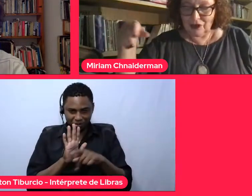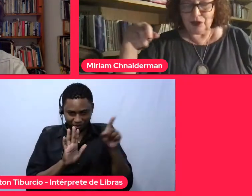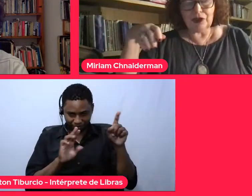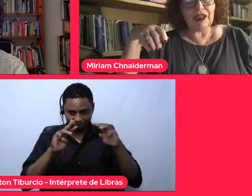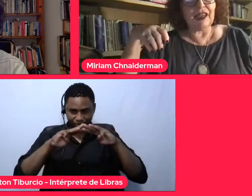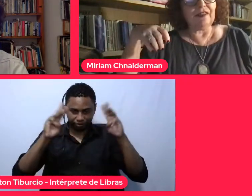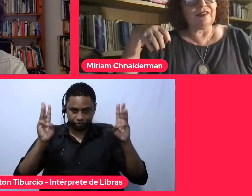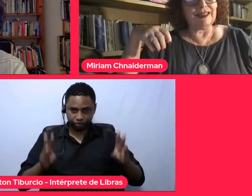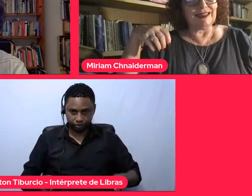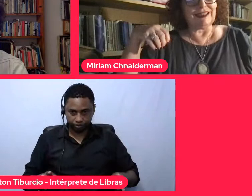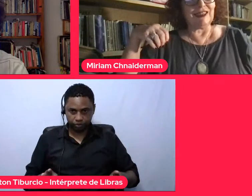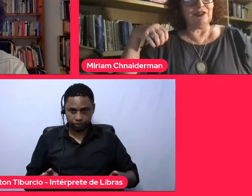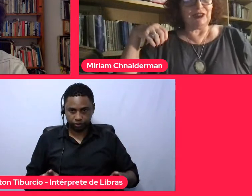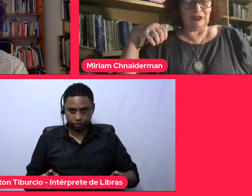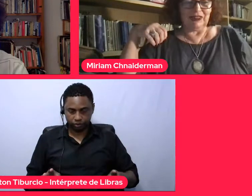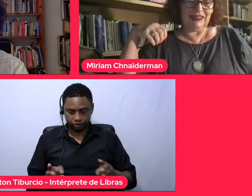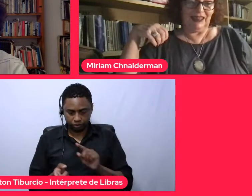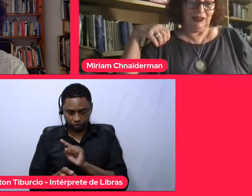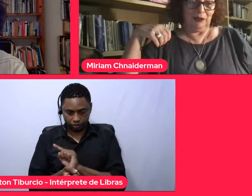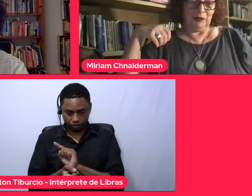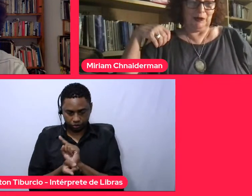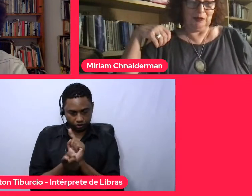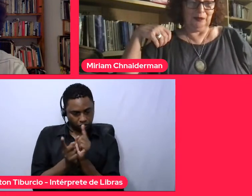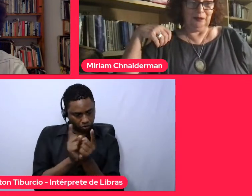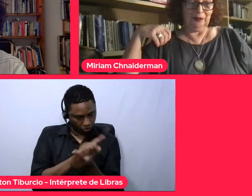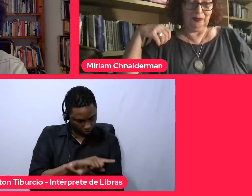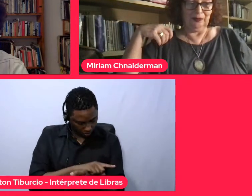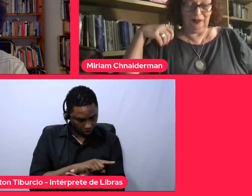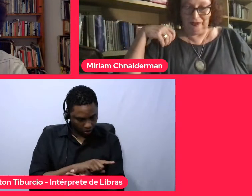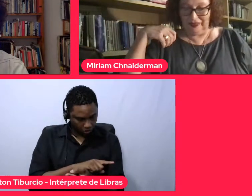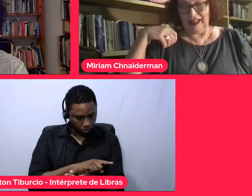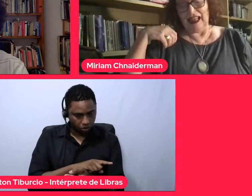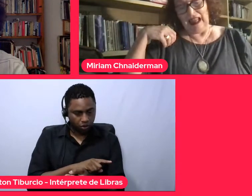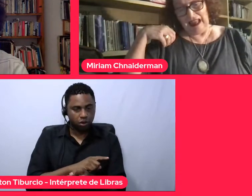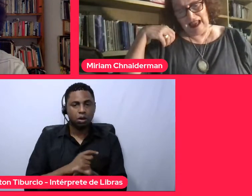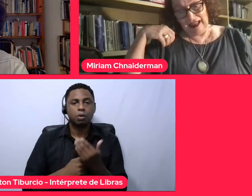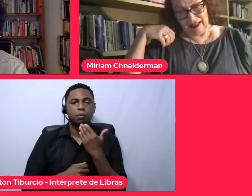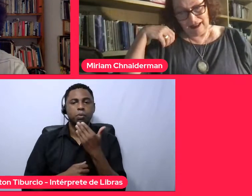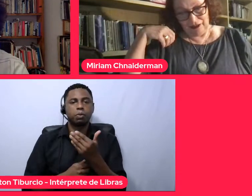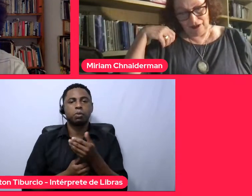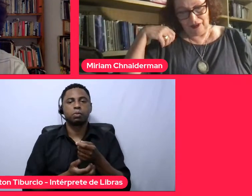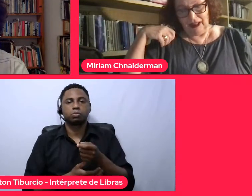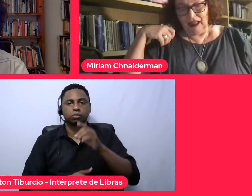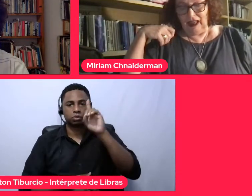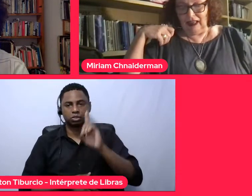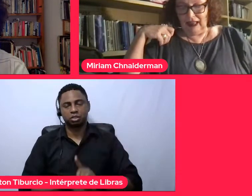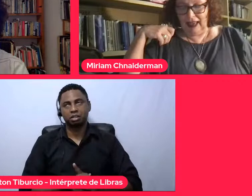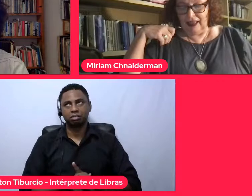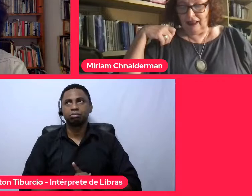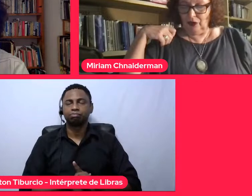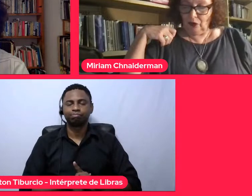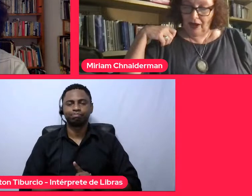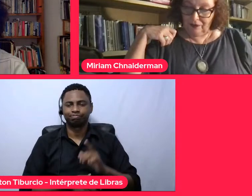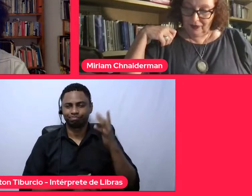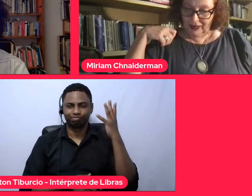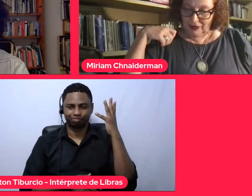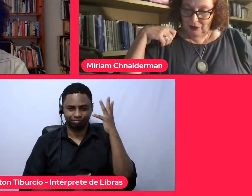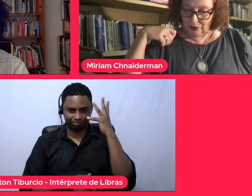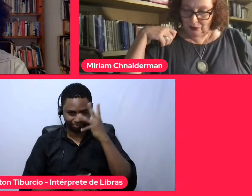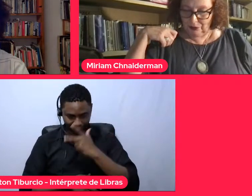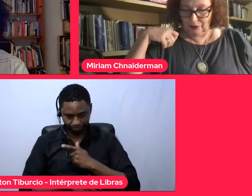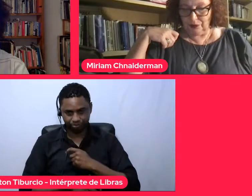avessos reivindicam seus direitos. É lindo. E é no